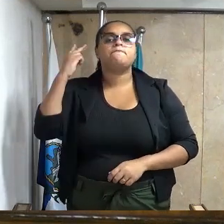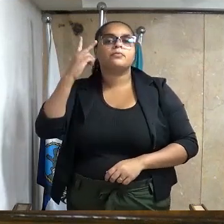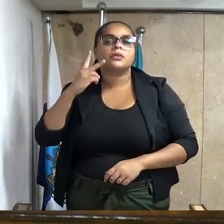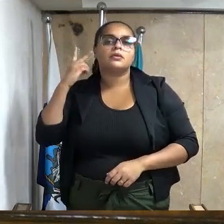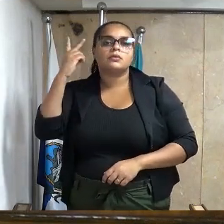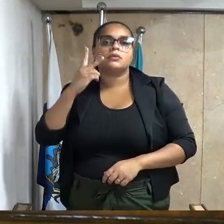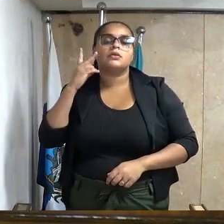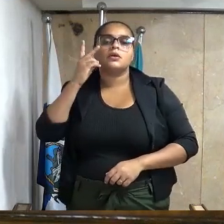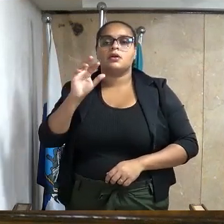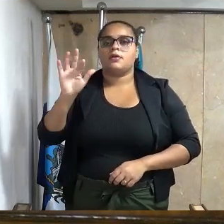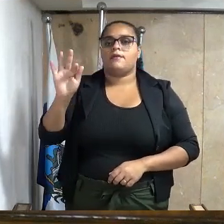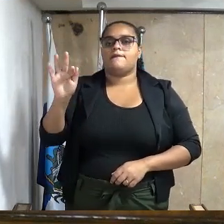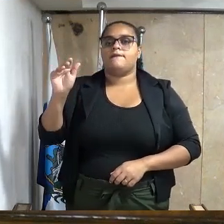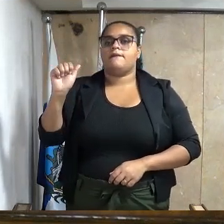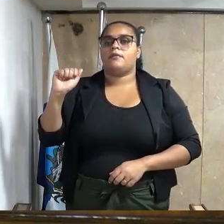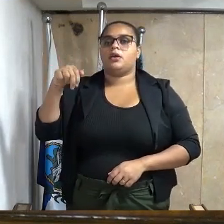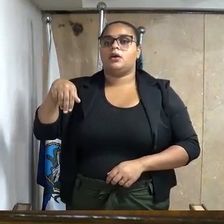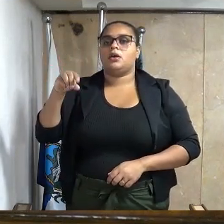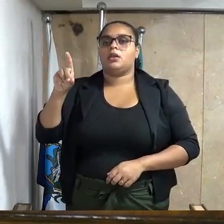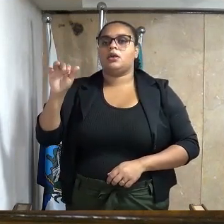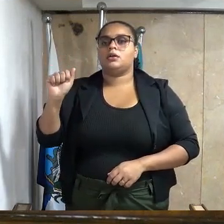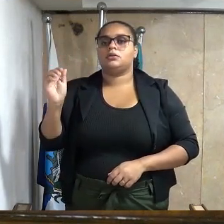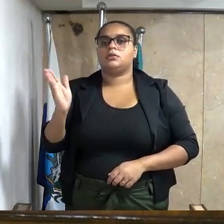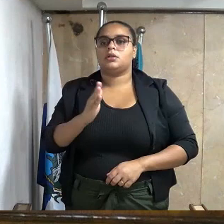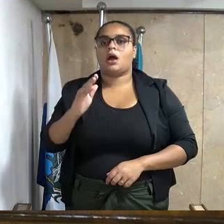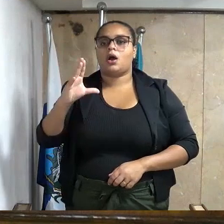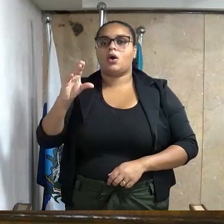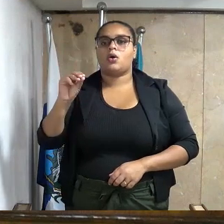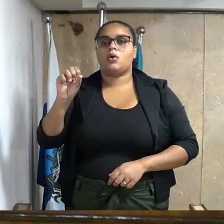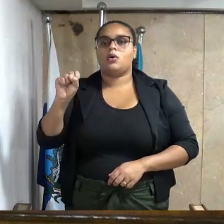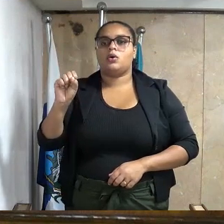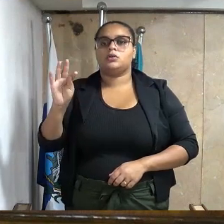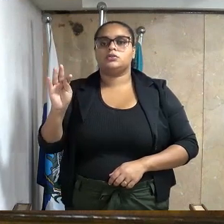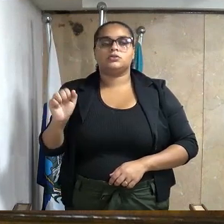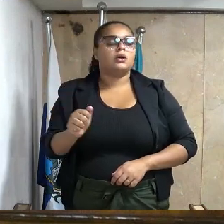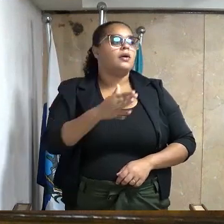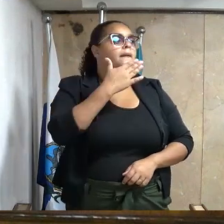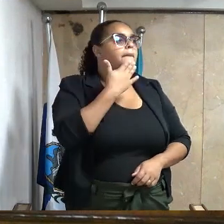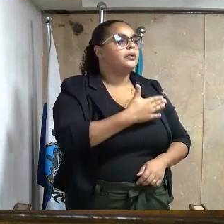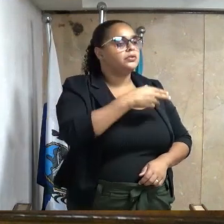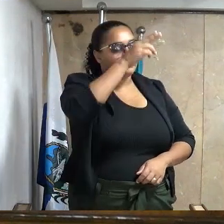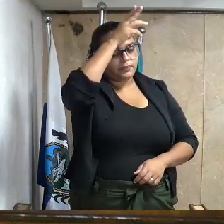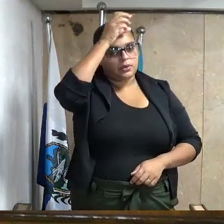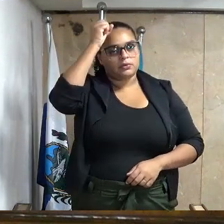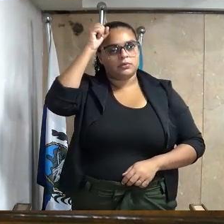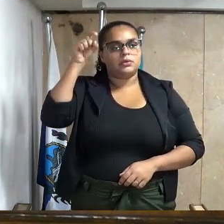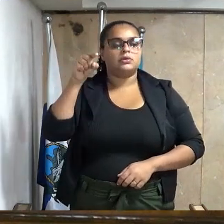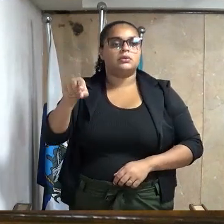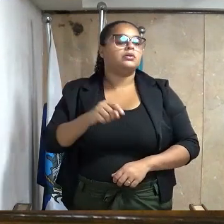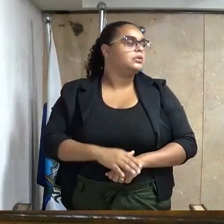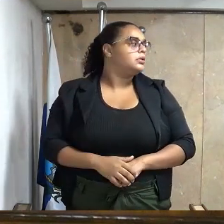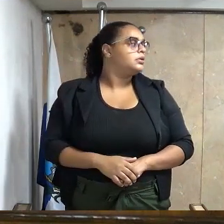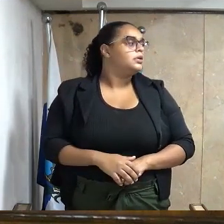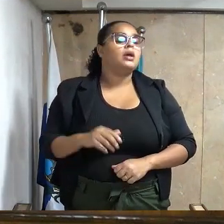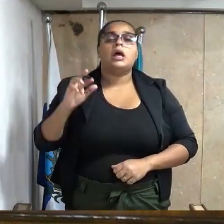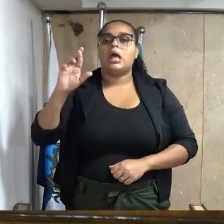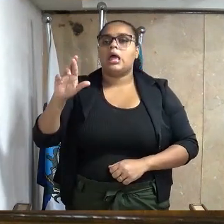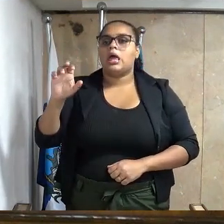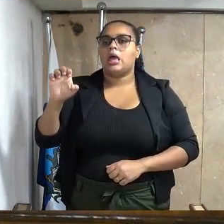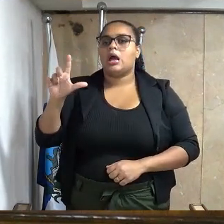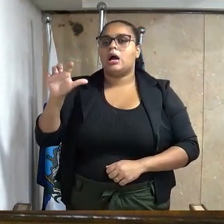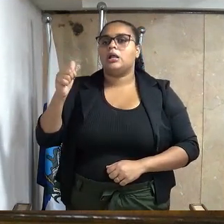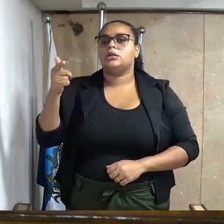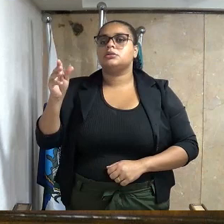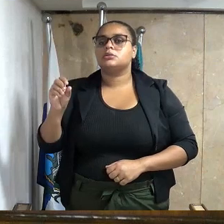senhora vereadora Fernanda Isabel da Costa, solicitando ao excelentíssimo senhor prefeito realização